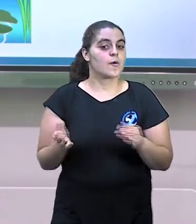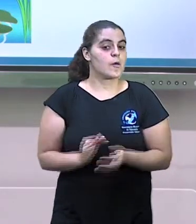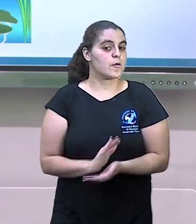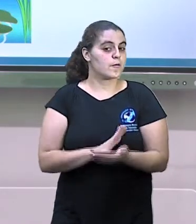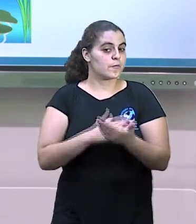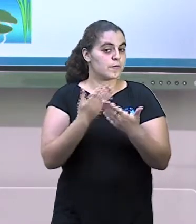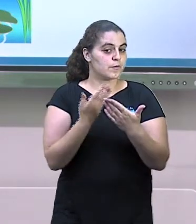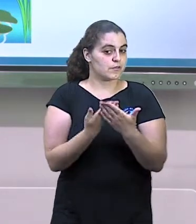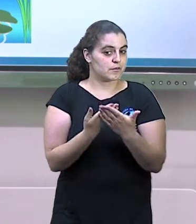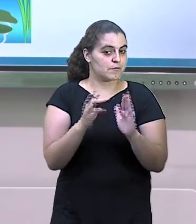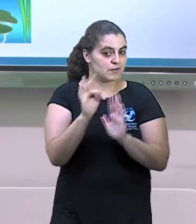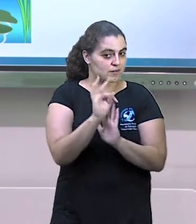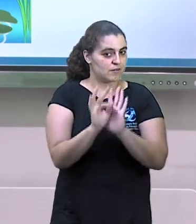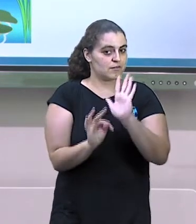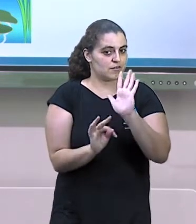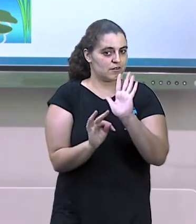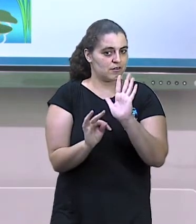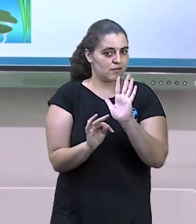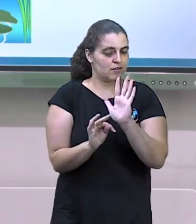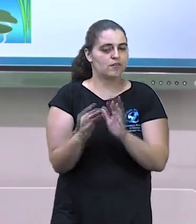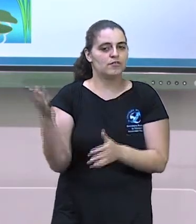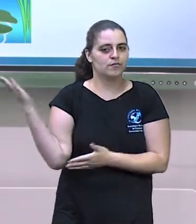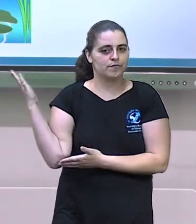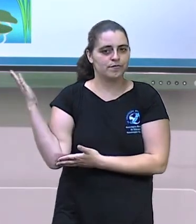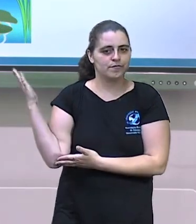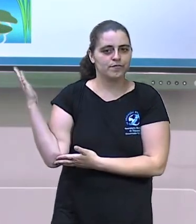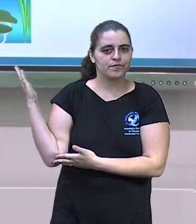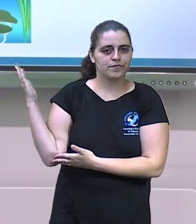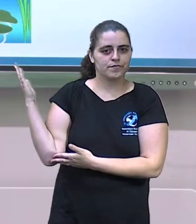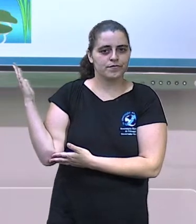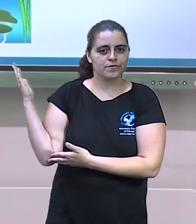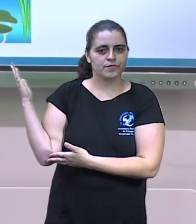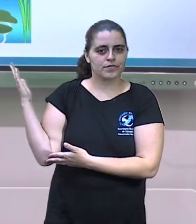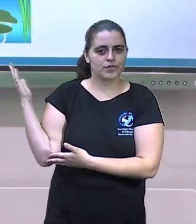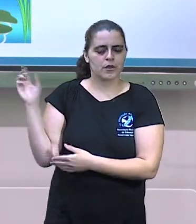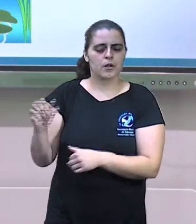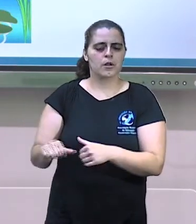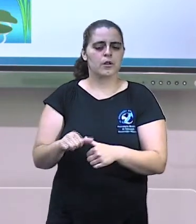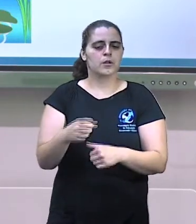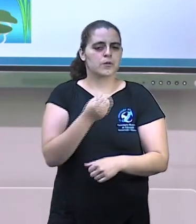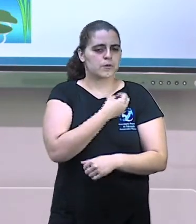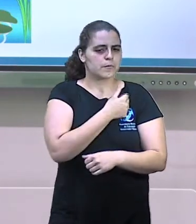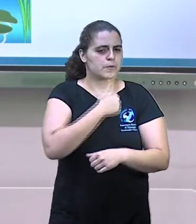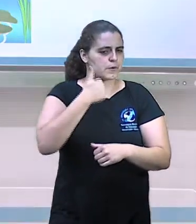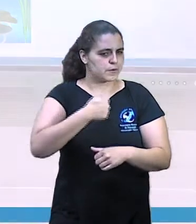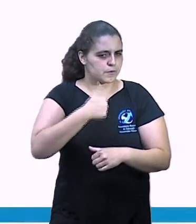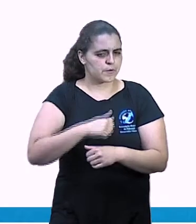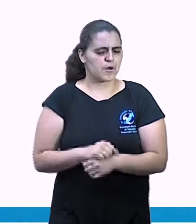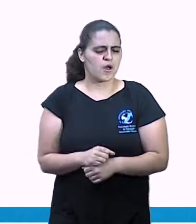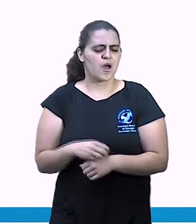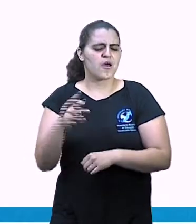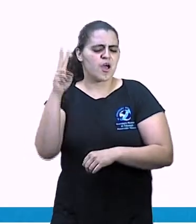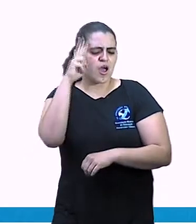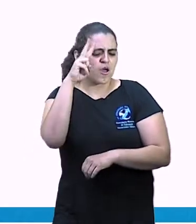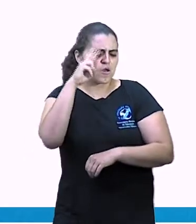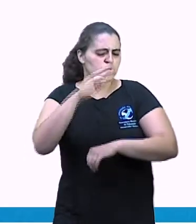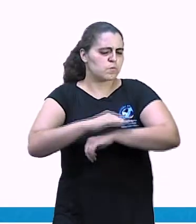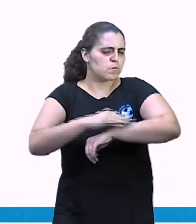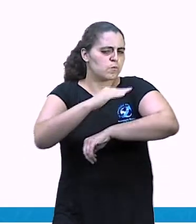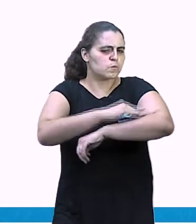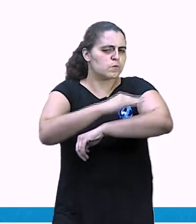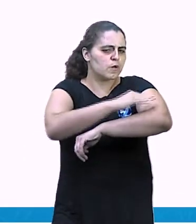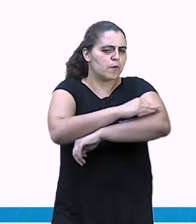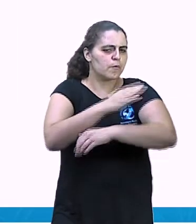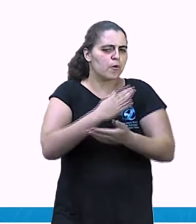popular, que nós já falamos aqui sobre contos populares, né? Número 1. A história do sapo começa.